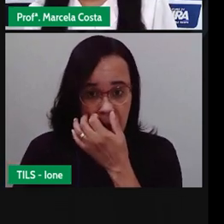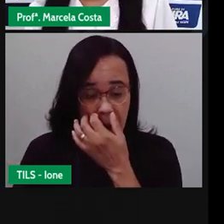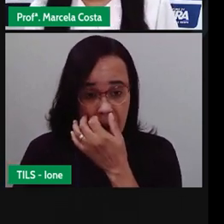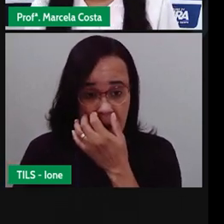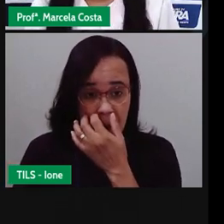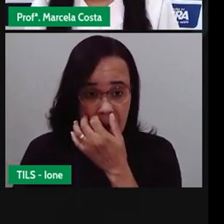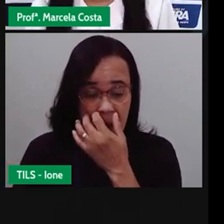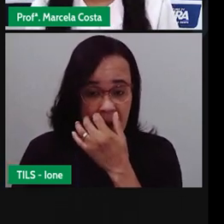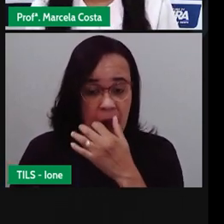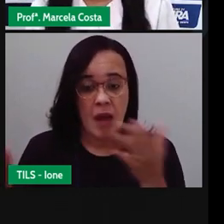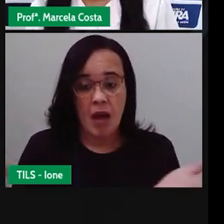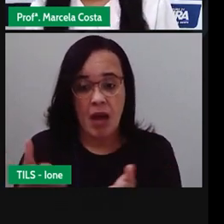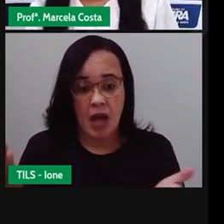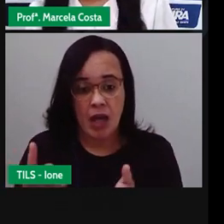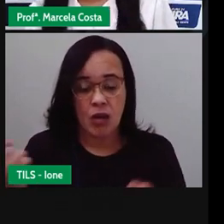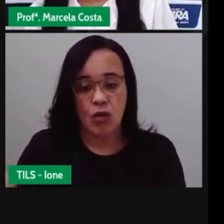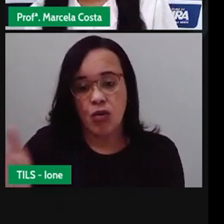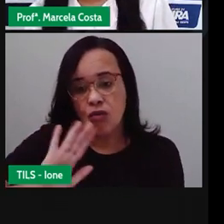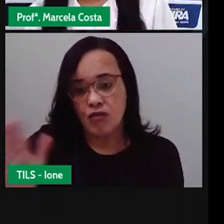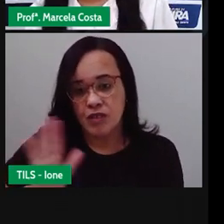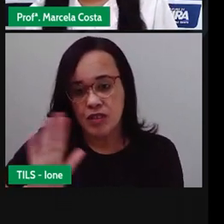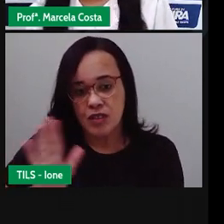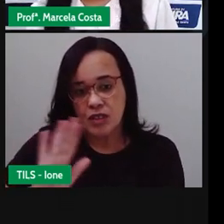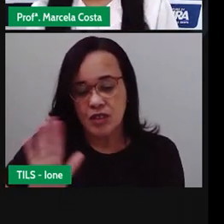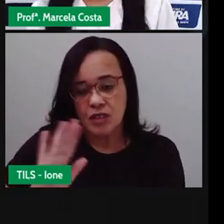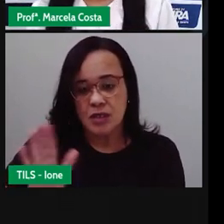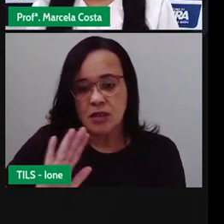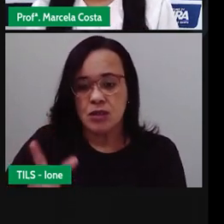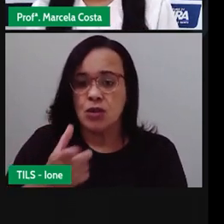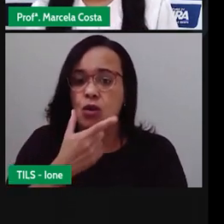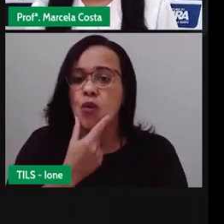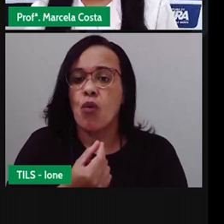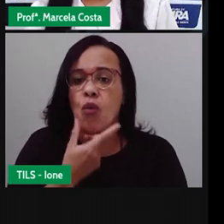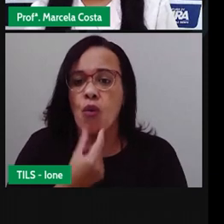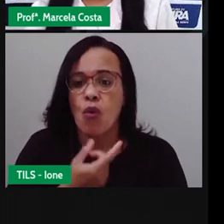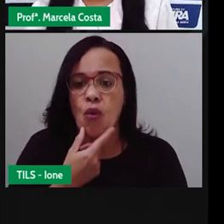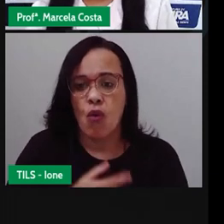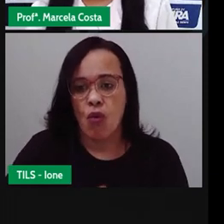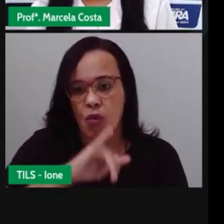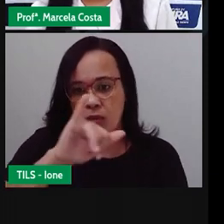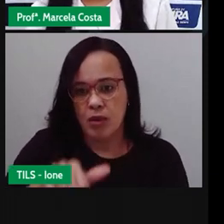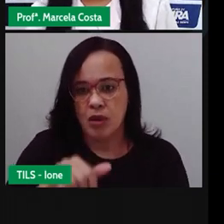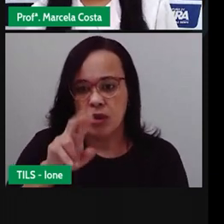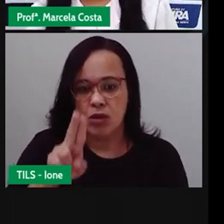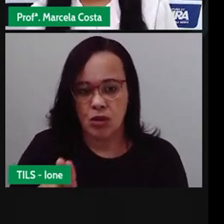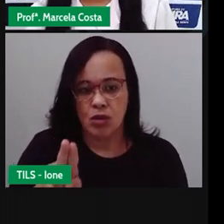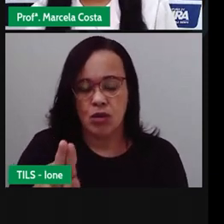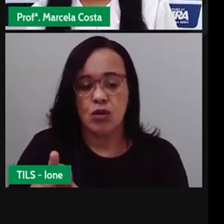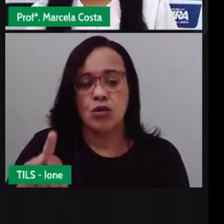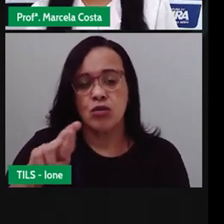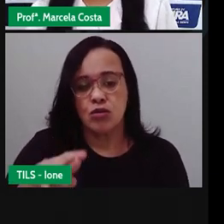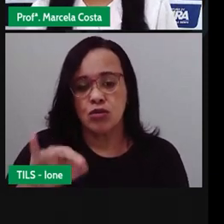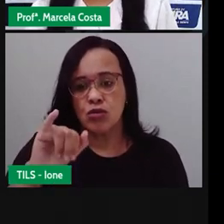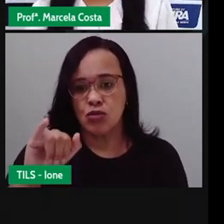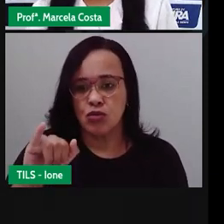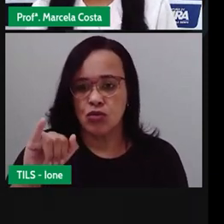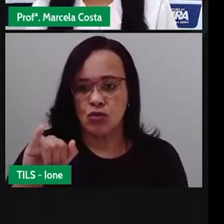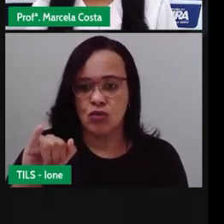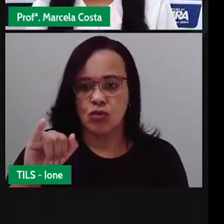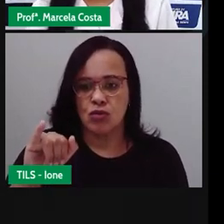praça do Cordel, Domingos Santeiro, Durivaldo Alves e Chico Pedrosa foram os cordelistas que